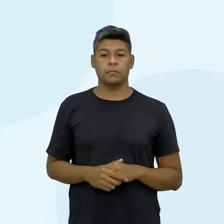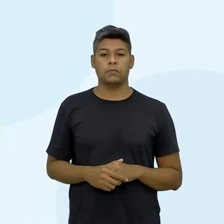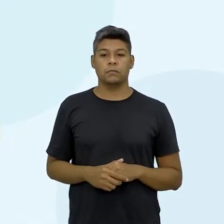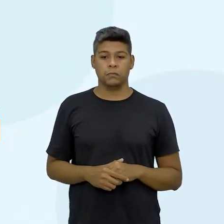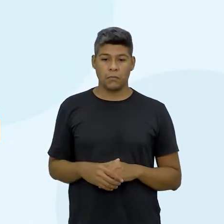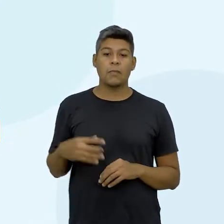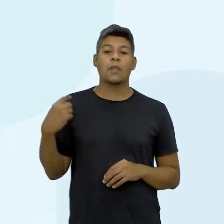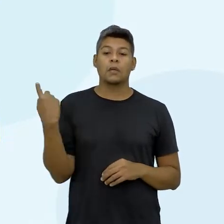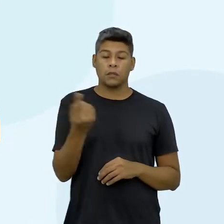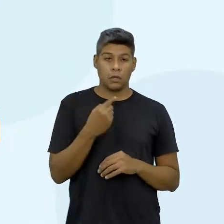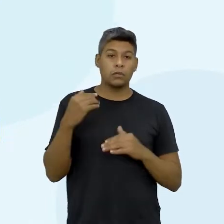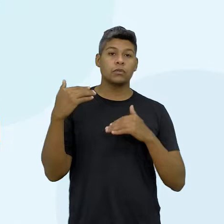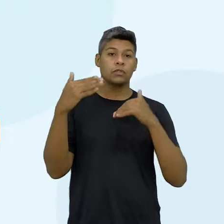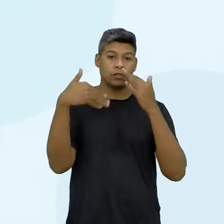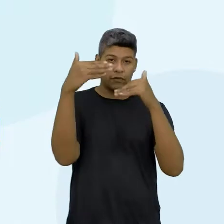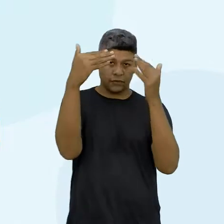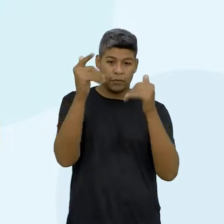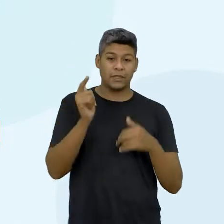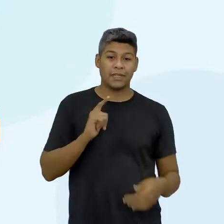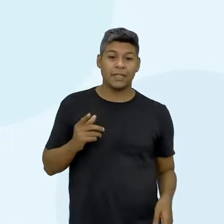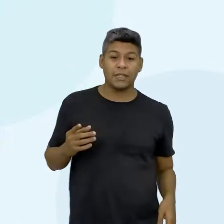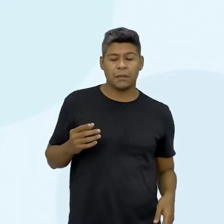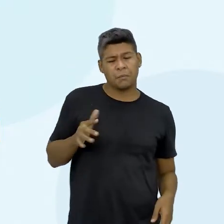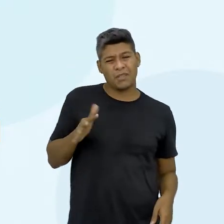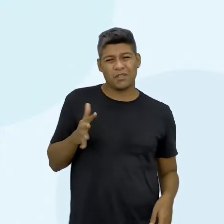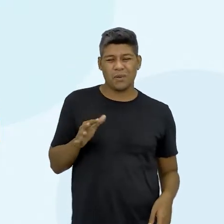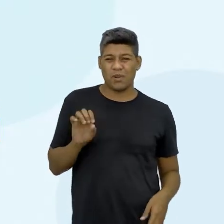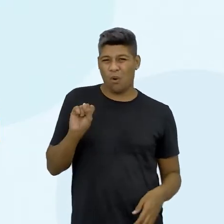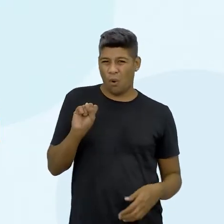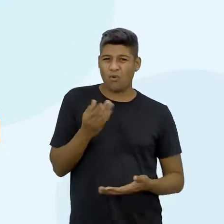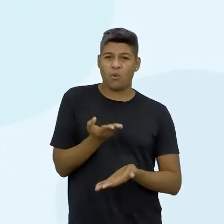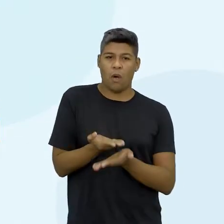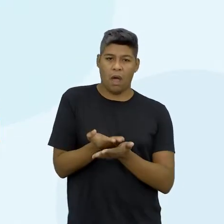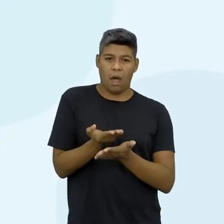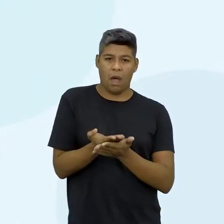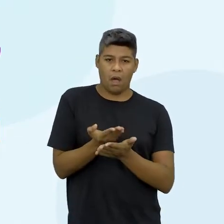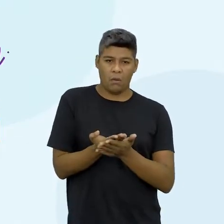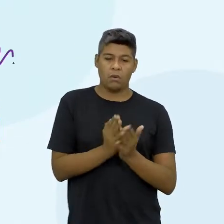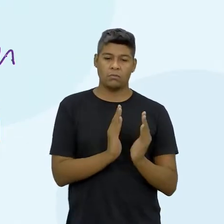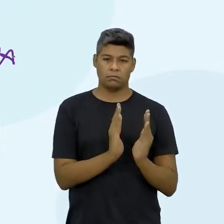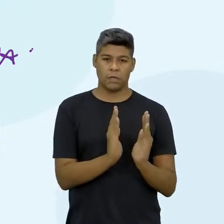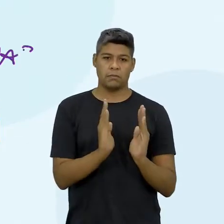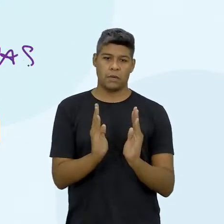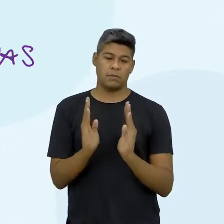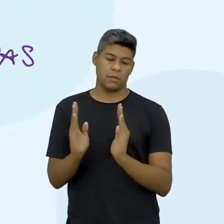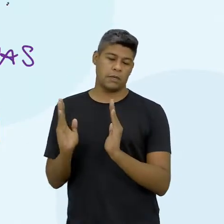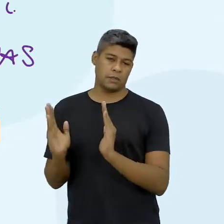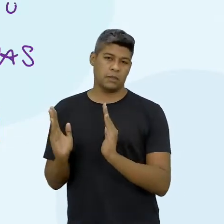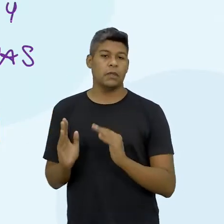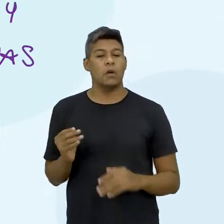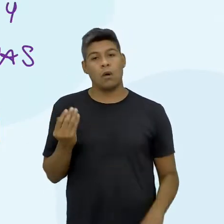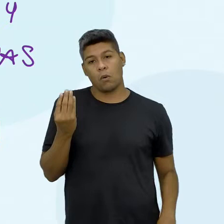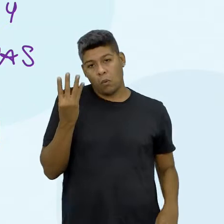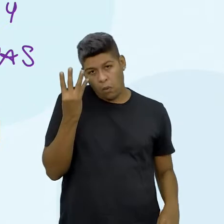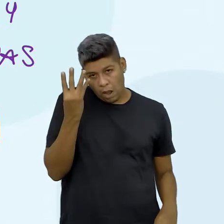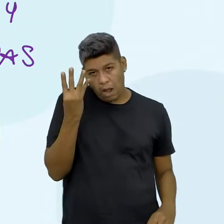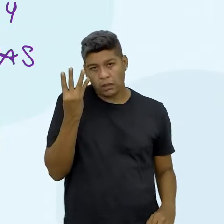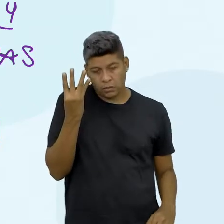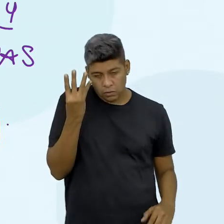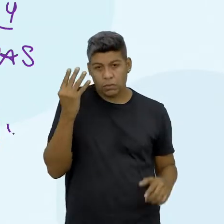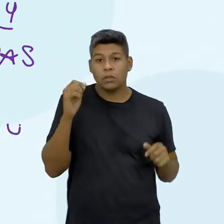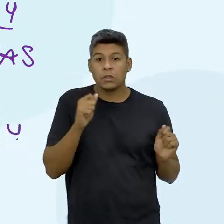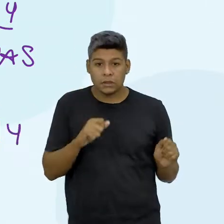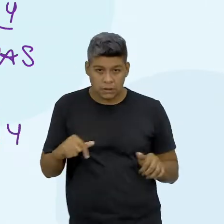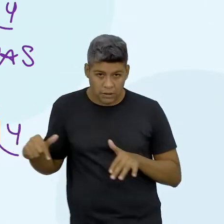Nosso desenvolvimento teve o todo de oito aulas, né, subdividido em quatro nesta